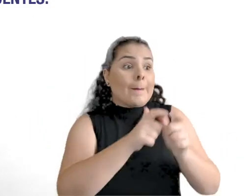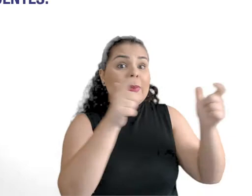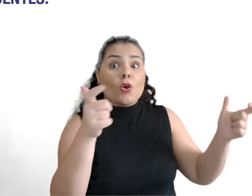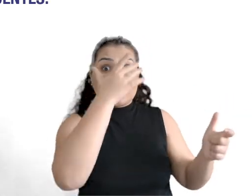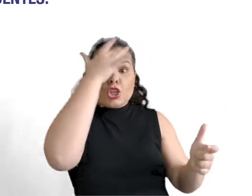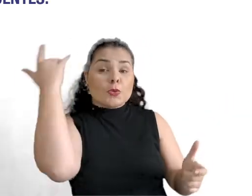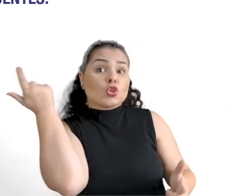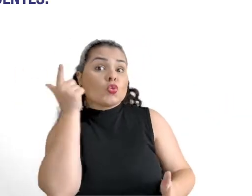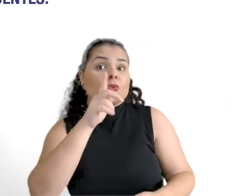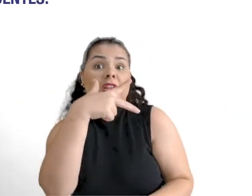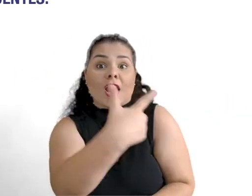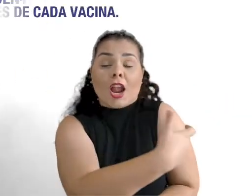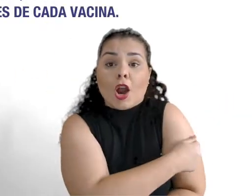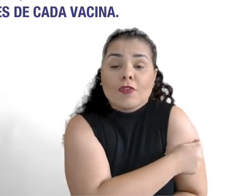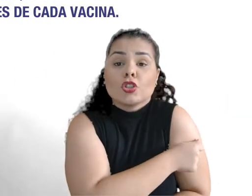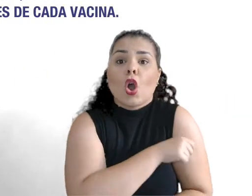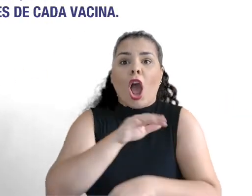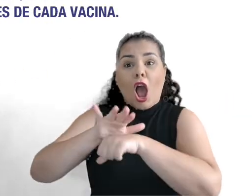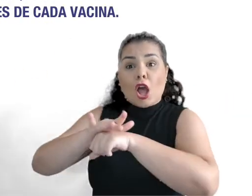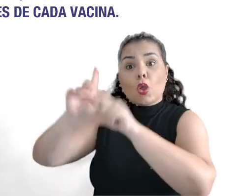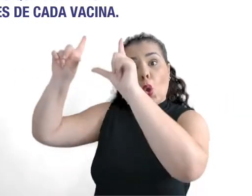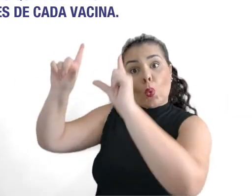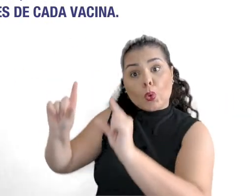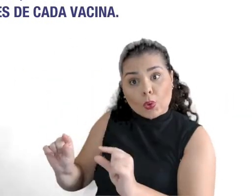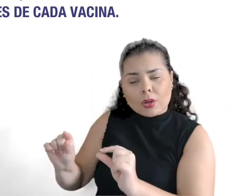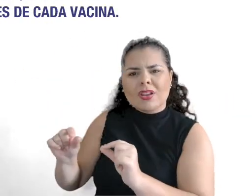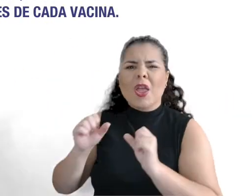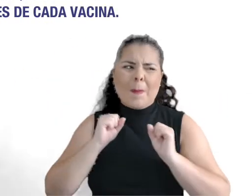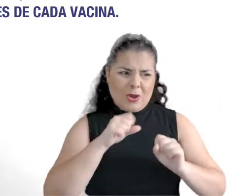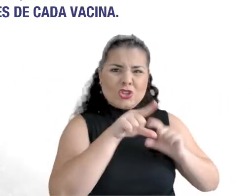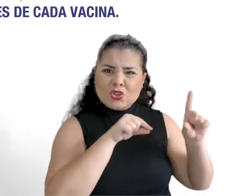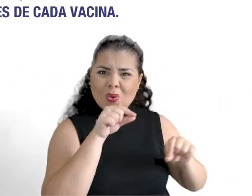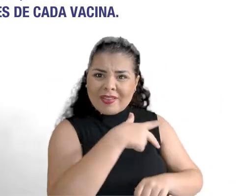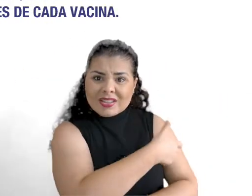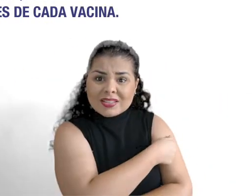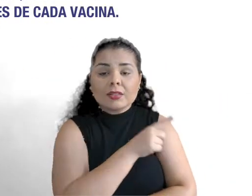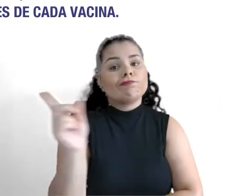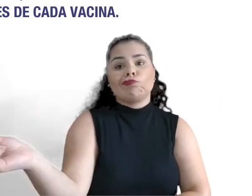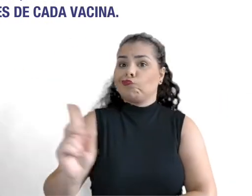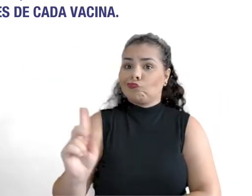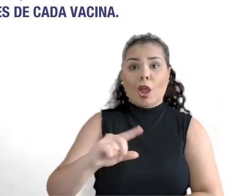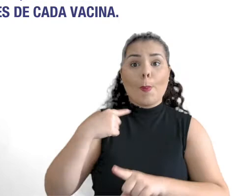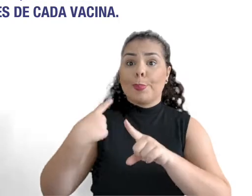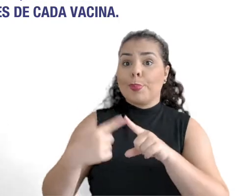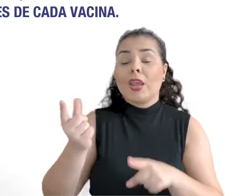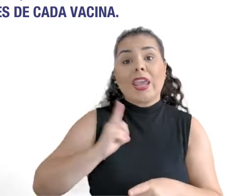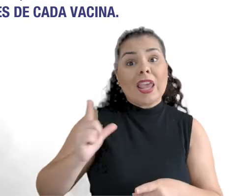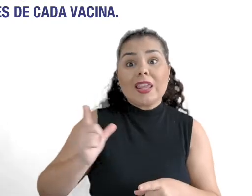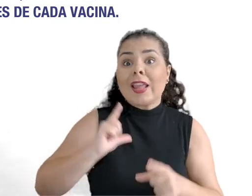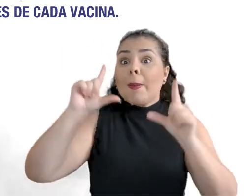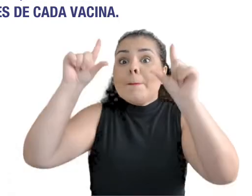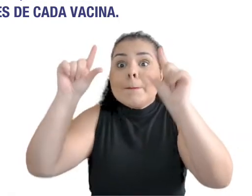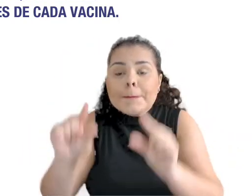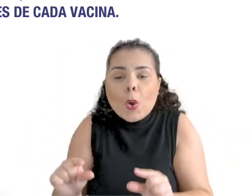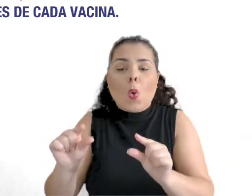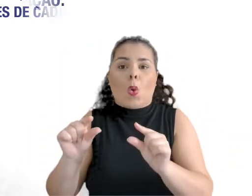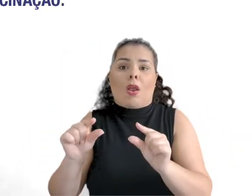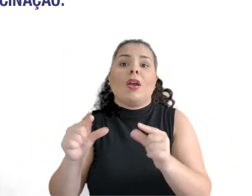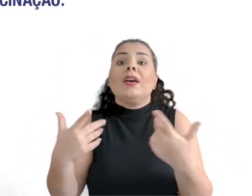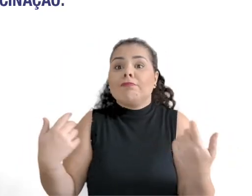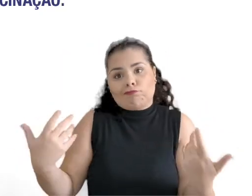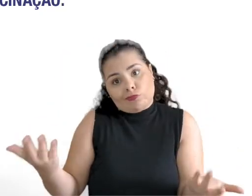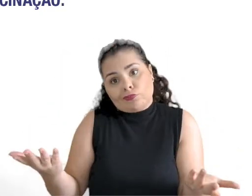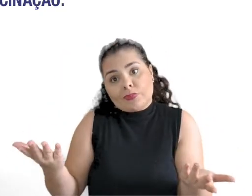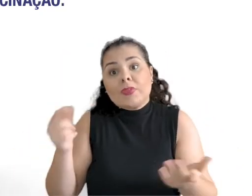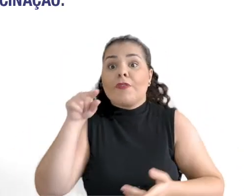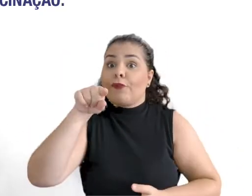for vacinada, menos pessoas vão ficar doentes. Posso escolher a vacina que vou tomar? Não, porque ainda não temos vacinas para todo mundo e recebemos quantidades diferentes de cada